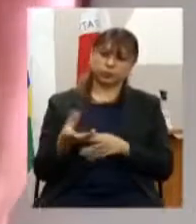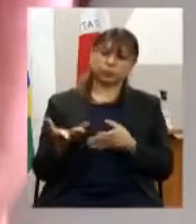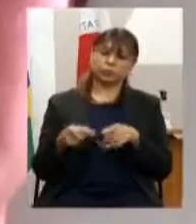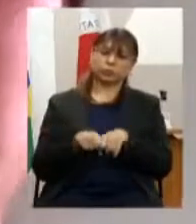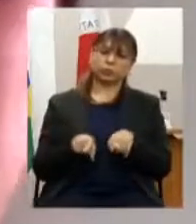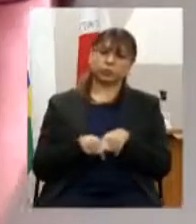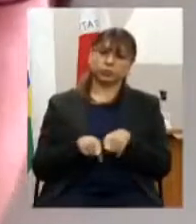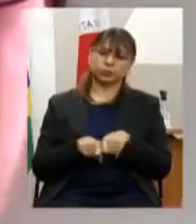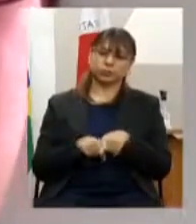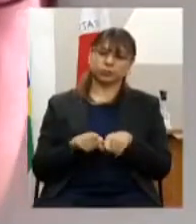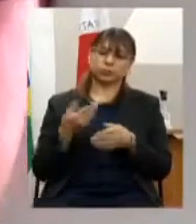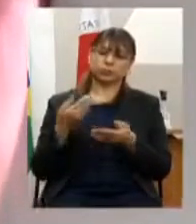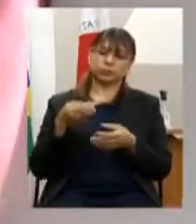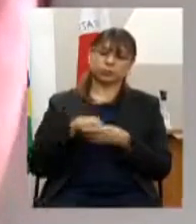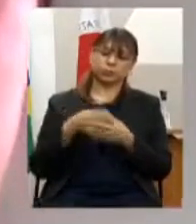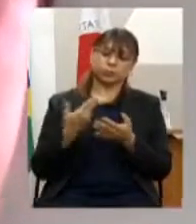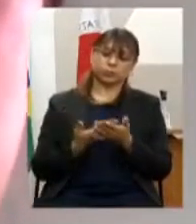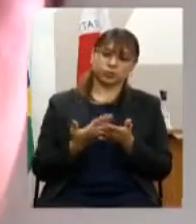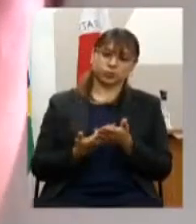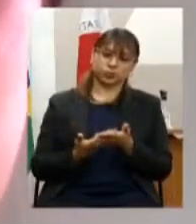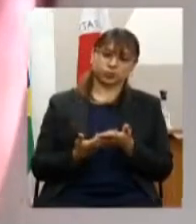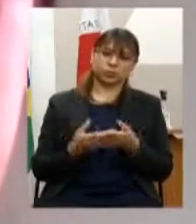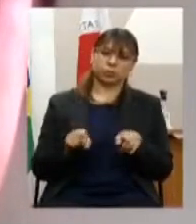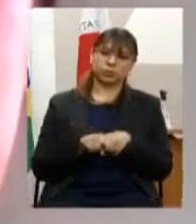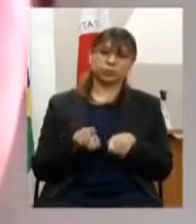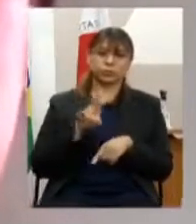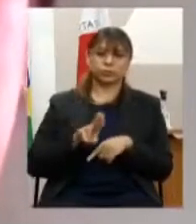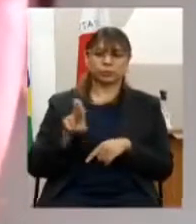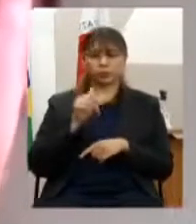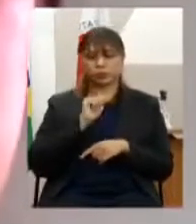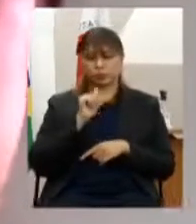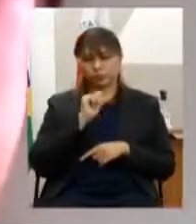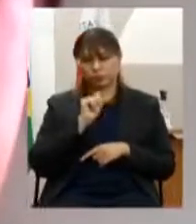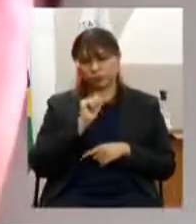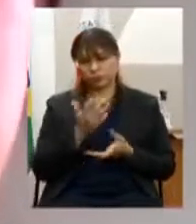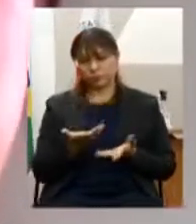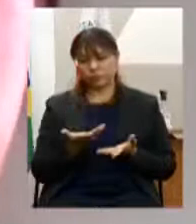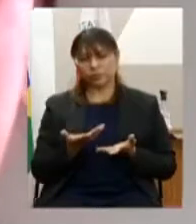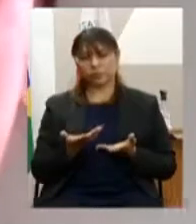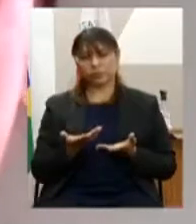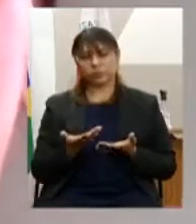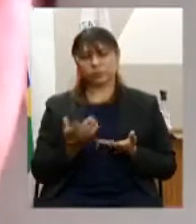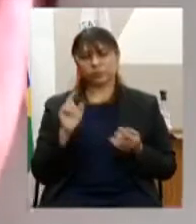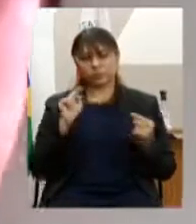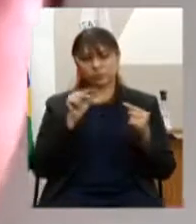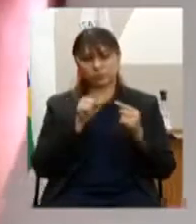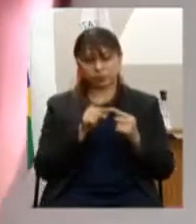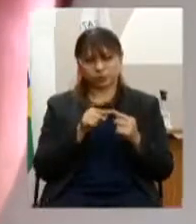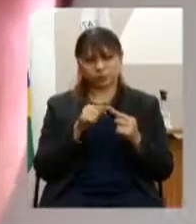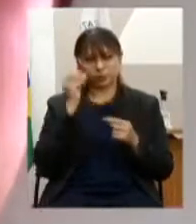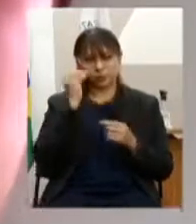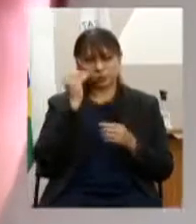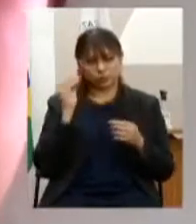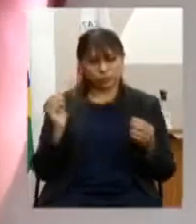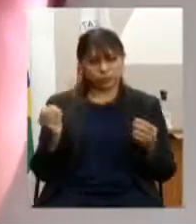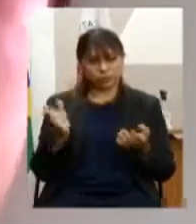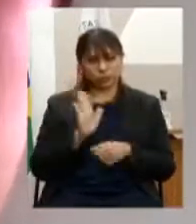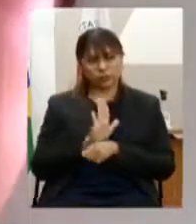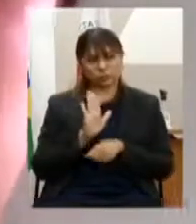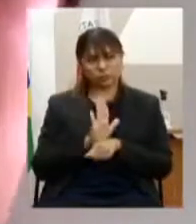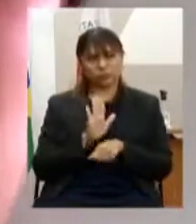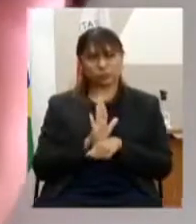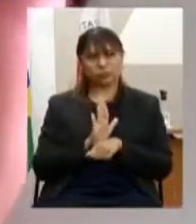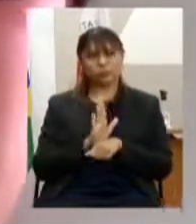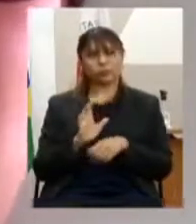do uso e abuso de álcool contra as drogas ilícitas e dos problemas associados com finalidade de contribuir para a adequação do sistema